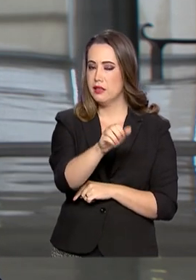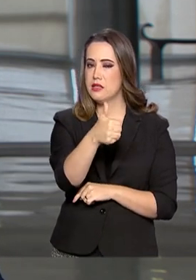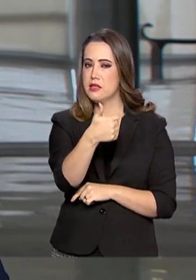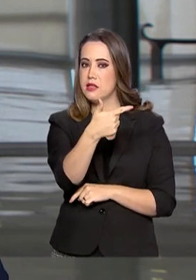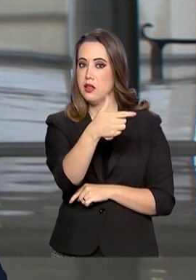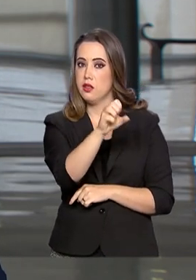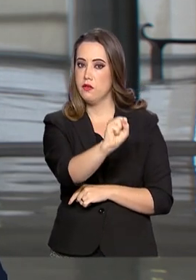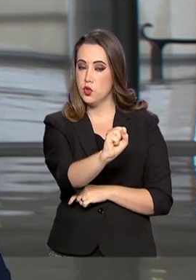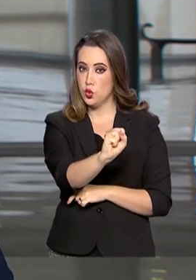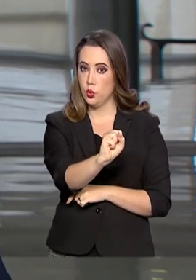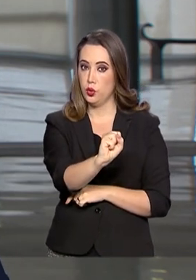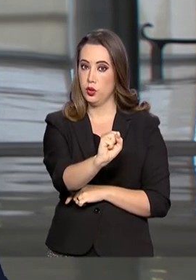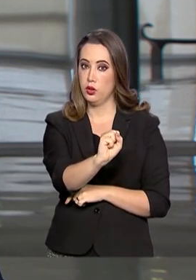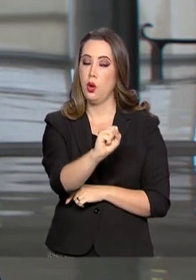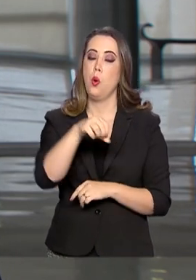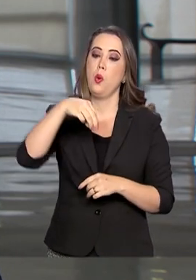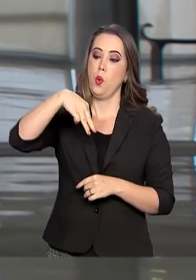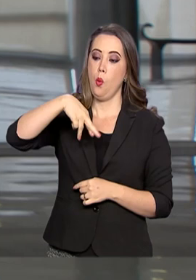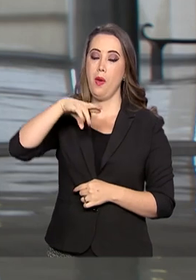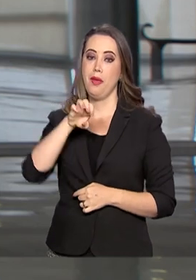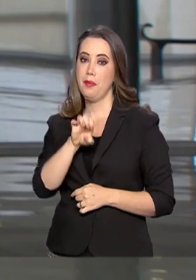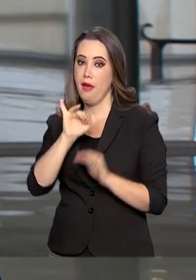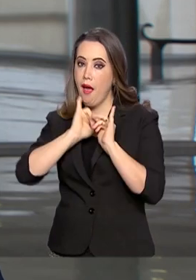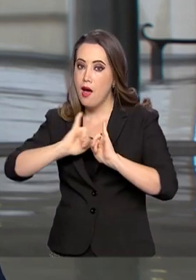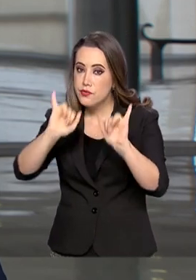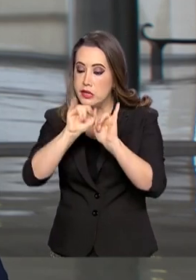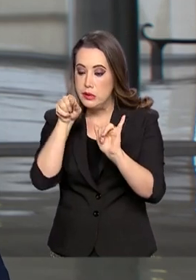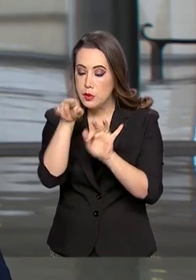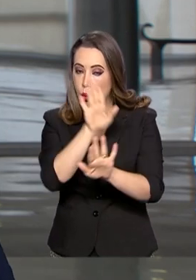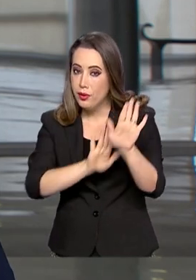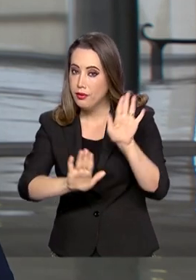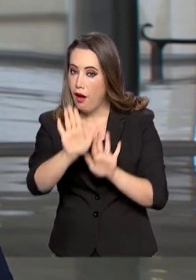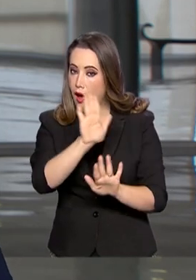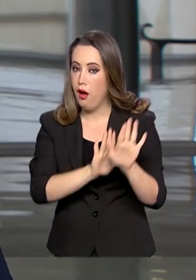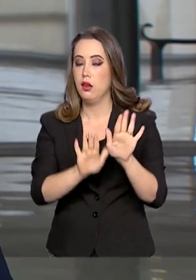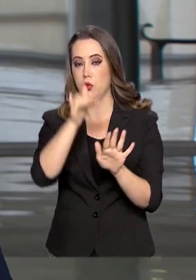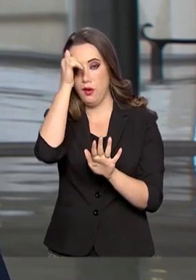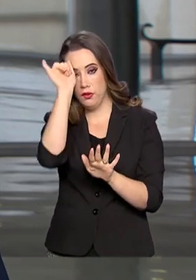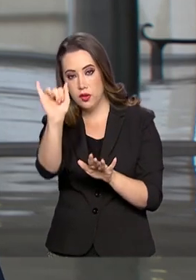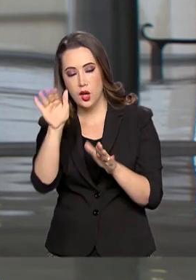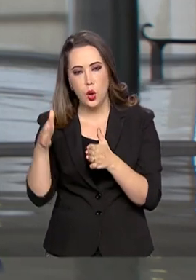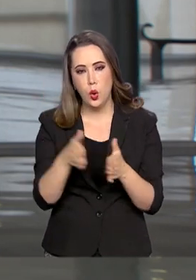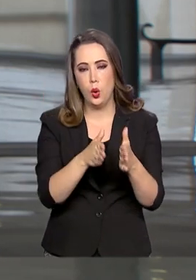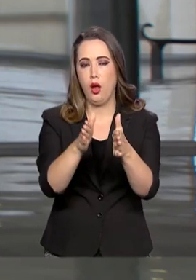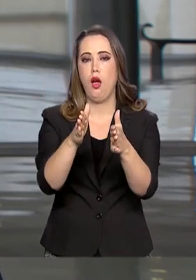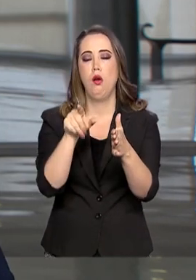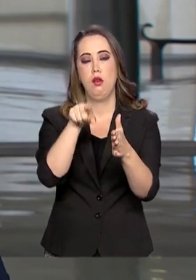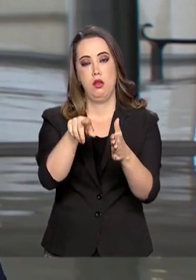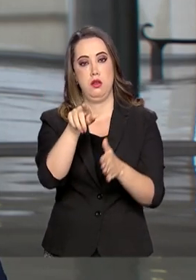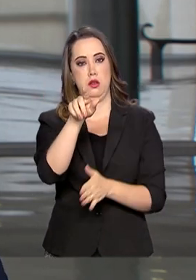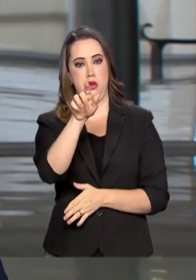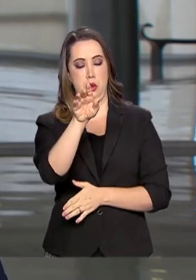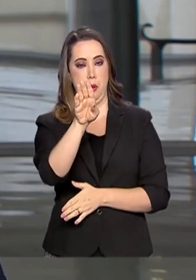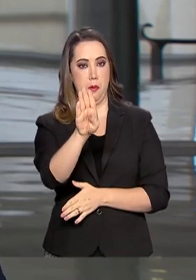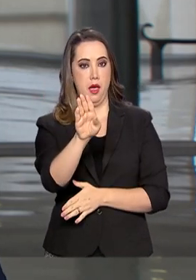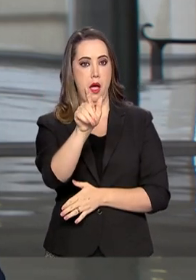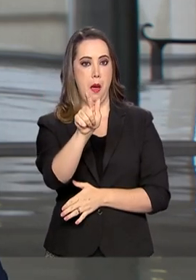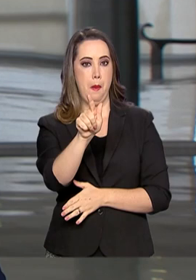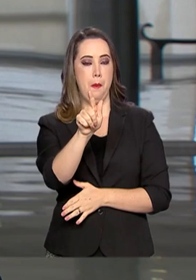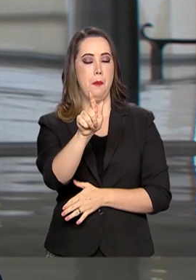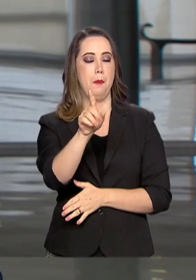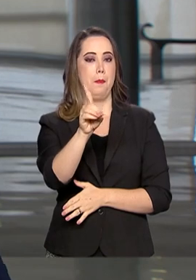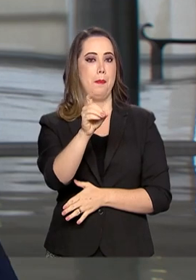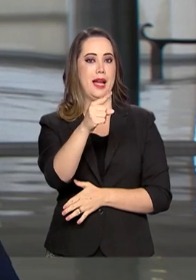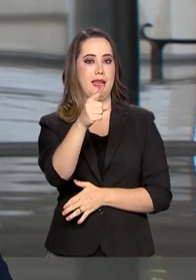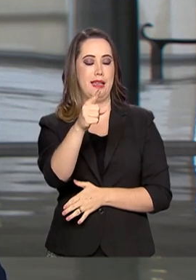tenham cuidado e evitem passar, se deslocar pela região de Bagdá. A Embaixada do Brasil no Iraque, como você comentou, criou um grupo de WhatsApp que